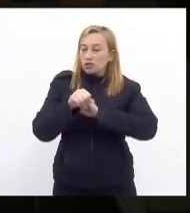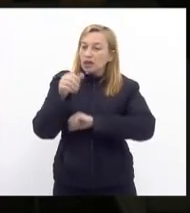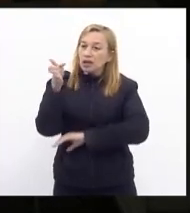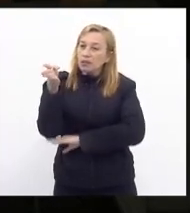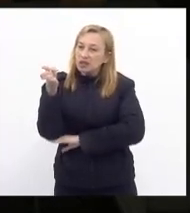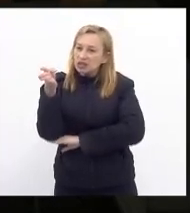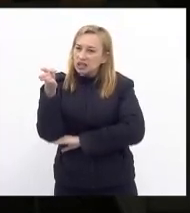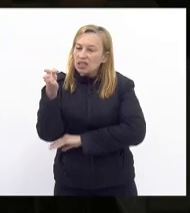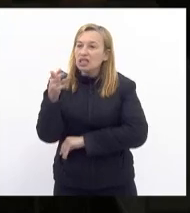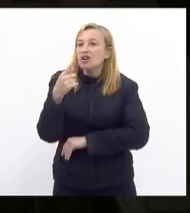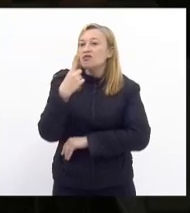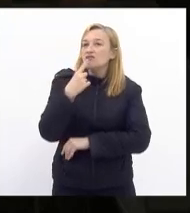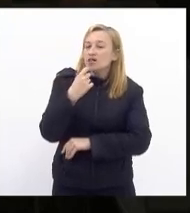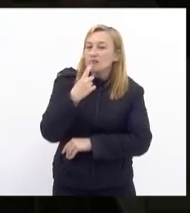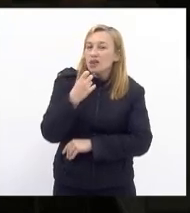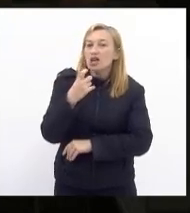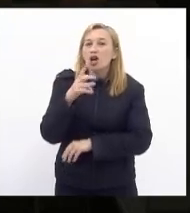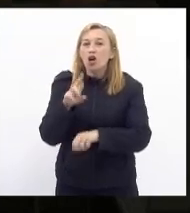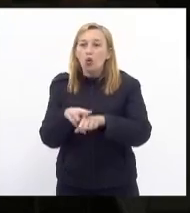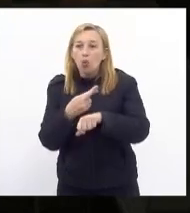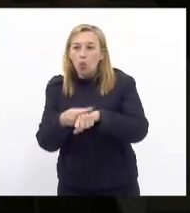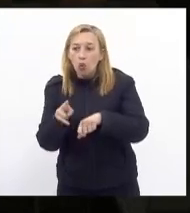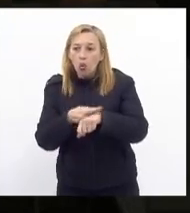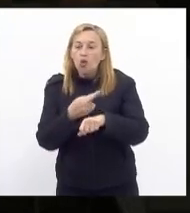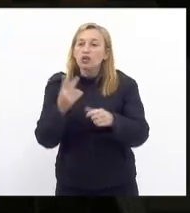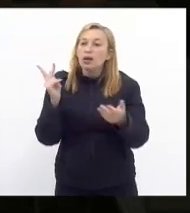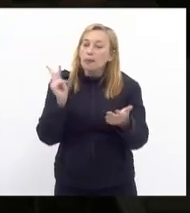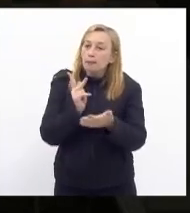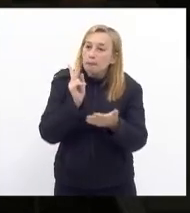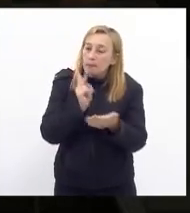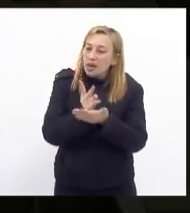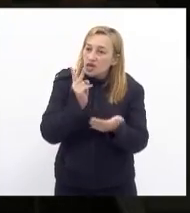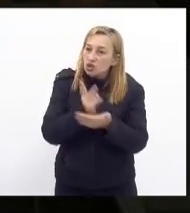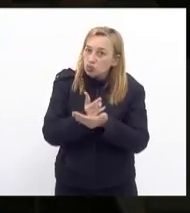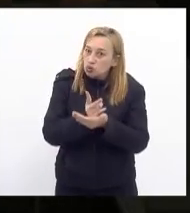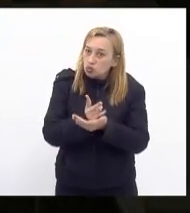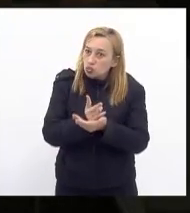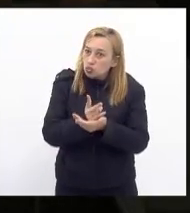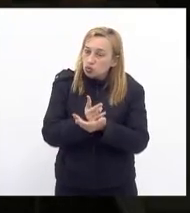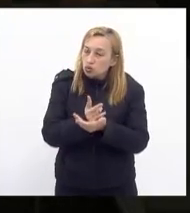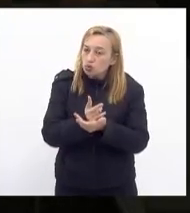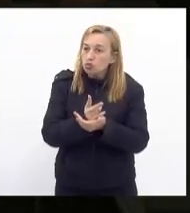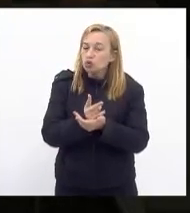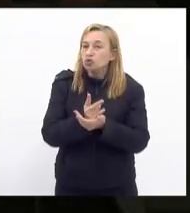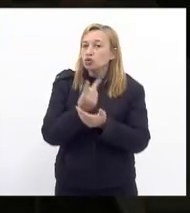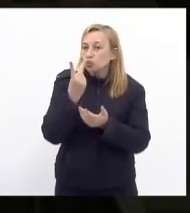Marta bandeira vermelha ou bandeira roxa mesmo aí nessas condições mesmo com as duas